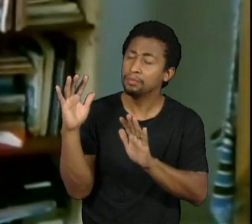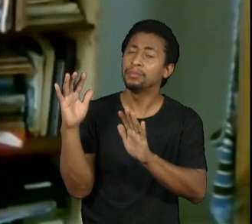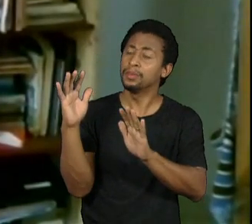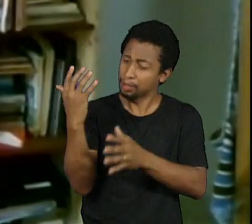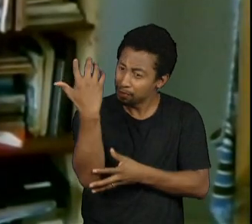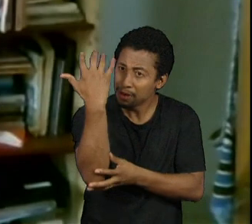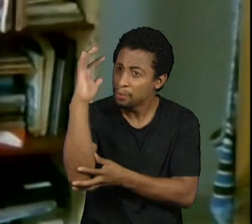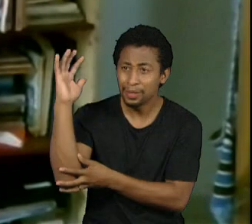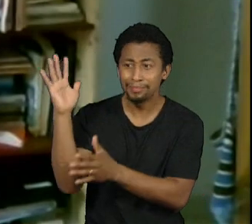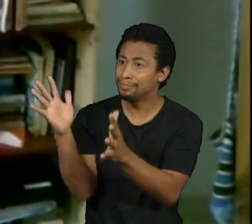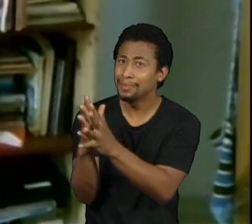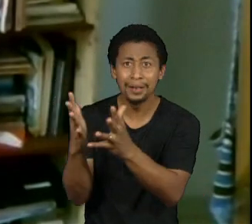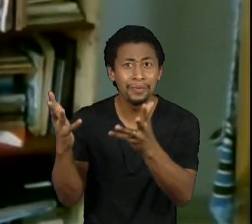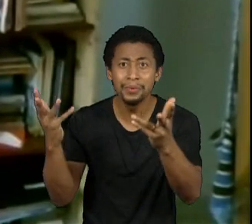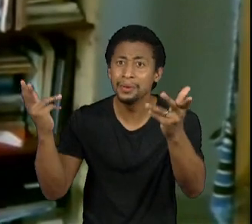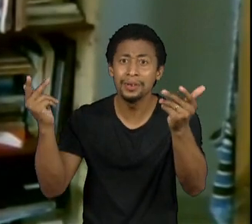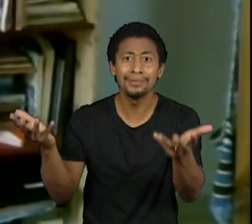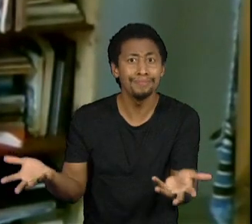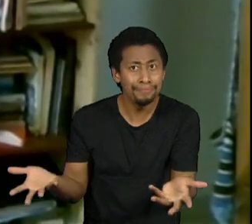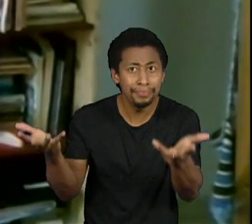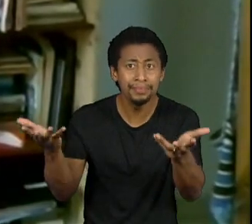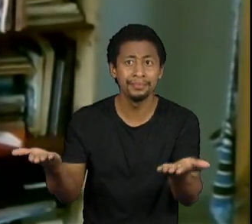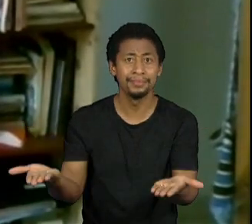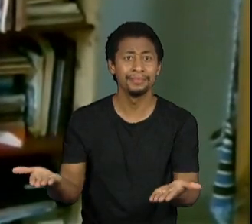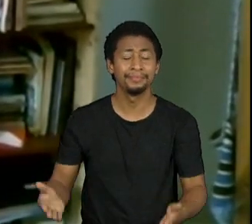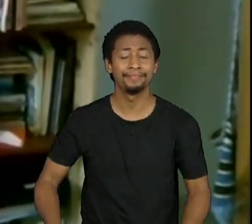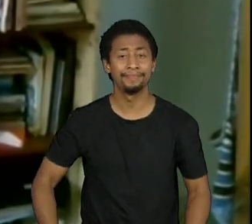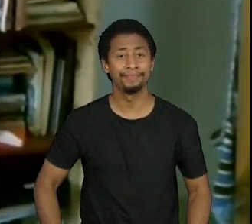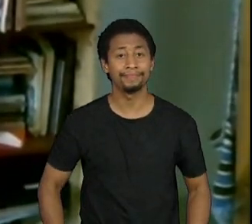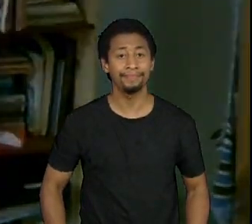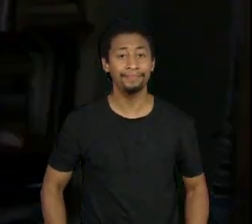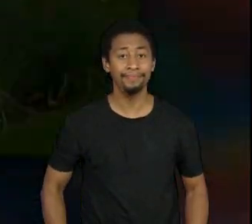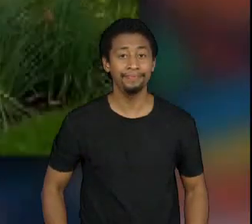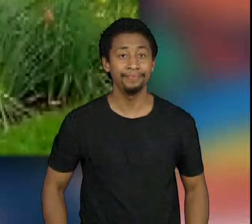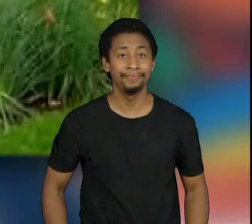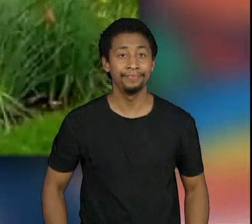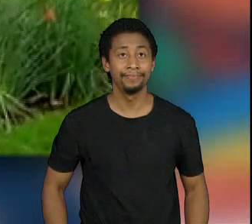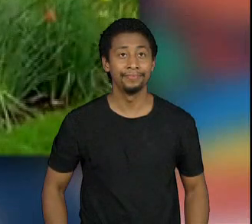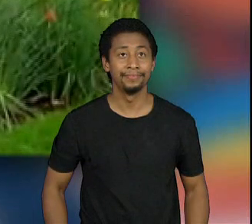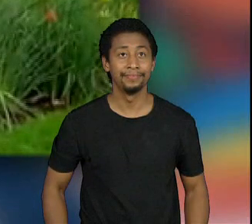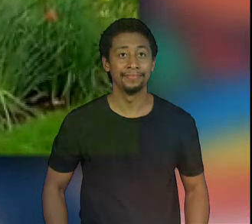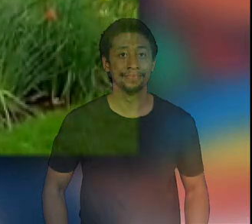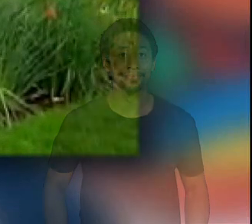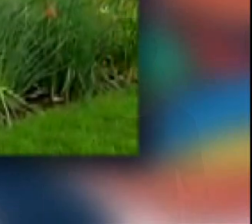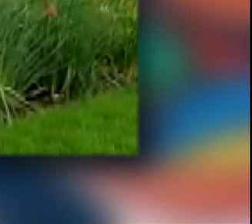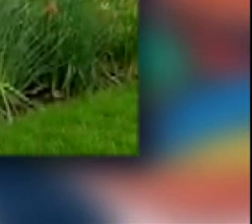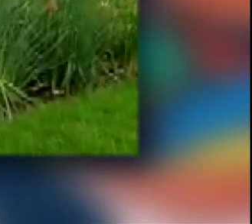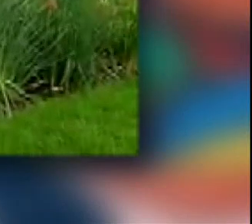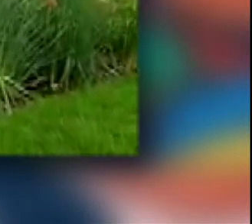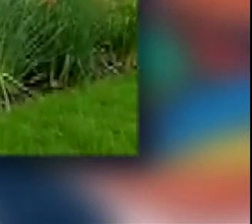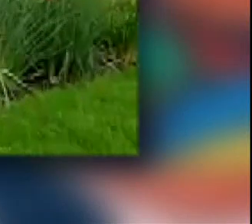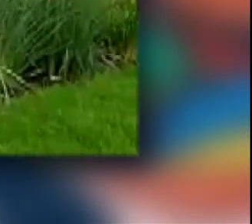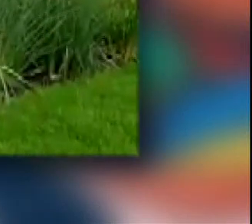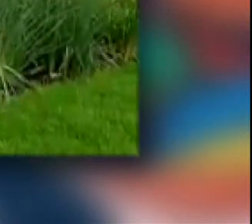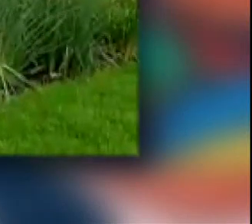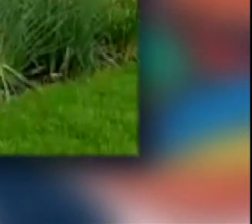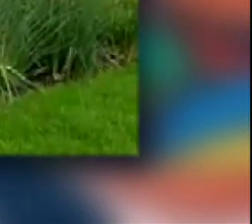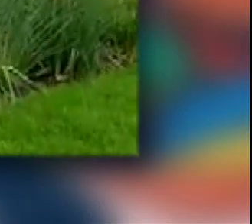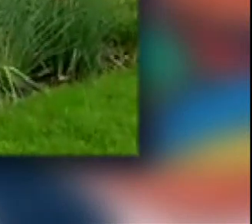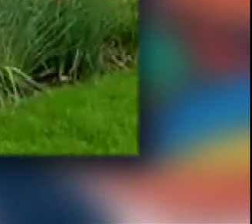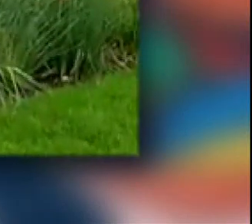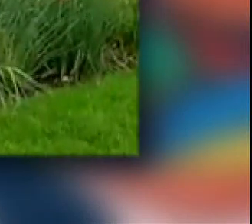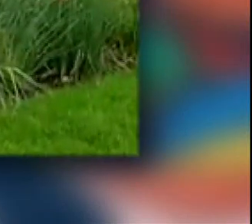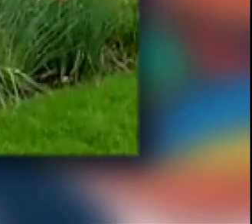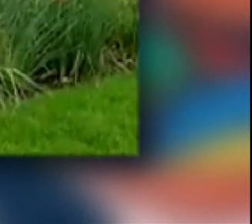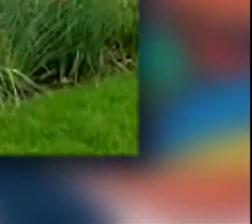magnífico. Sou ativista climático e em defesa da